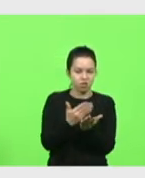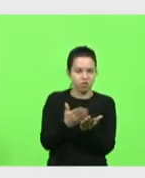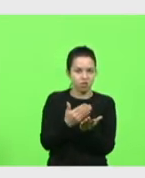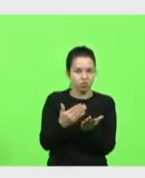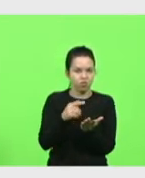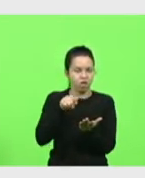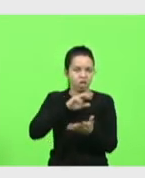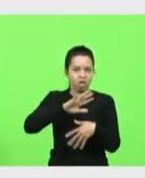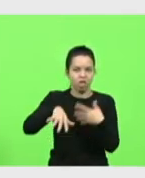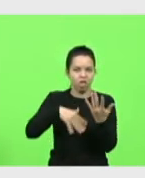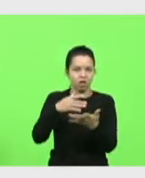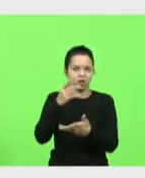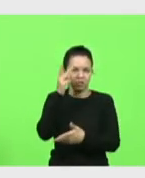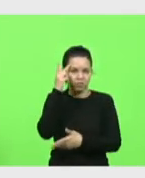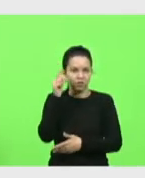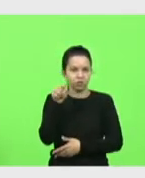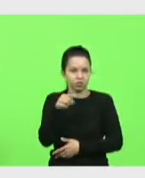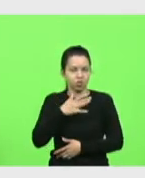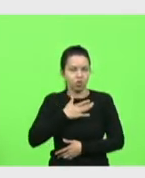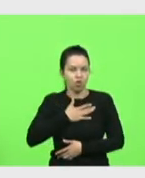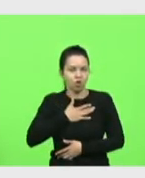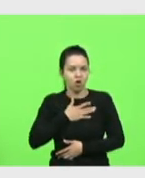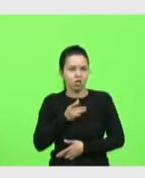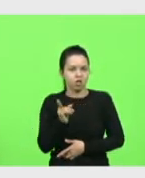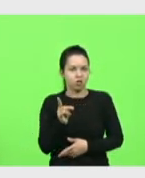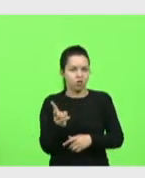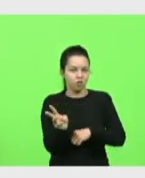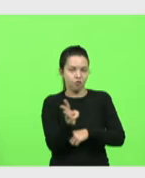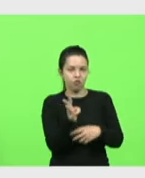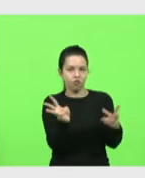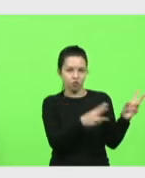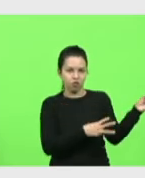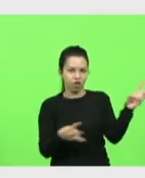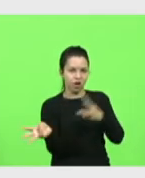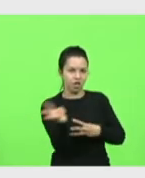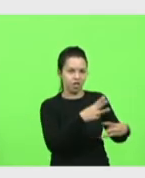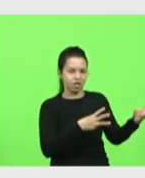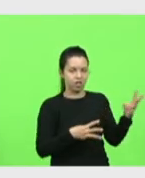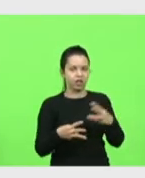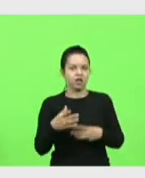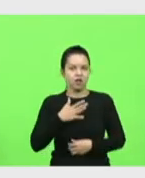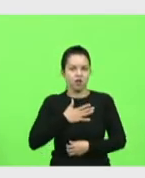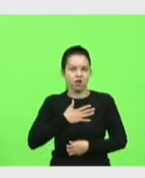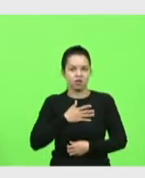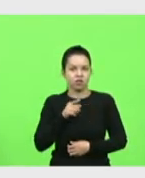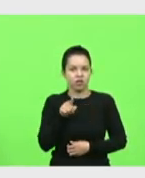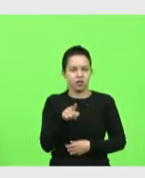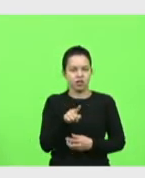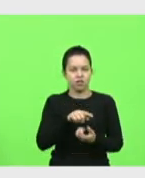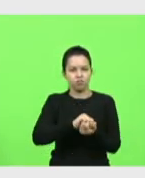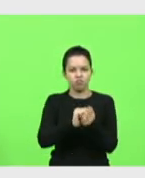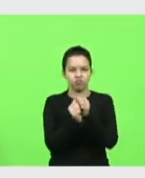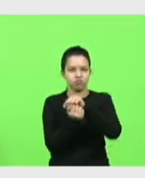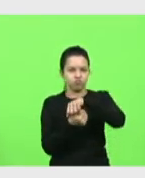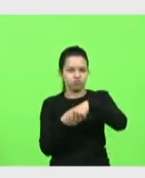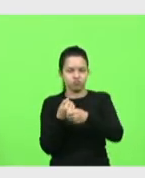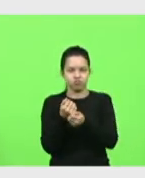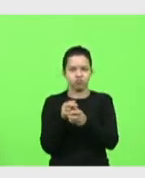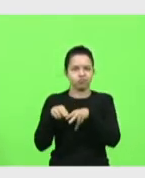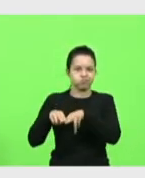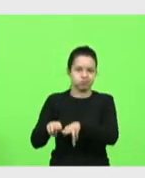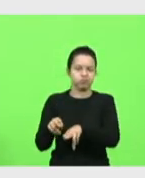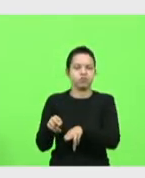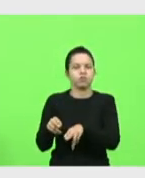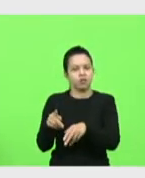gostou do Wolverine Sargento Lima e aí tu vê um dia ele acorda lá está com fera se atracando lá no no quarto isso aí é